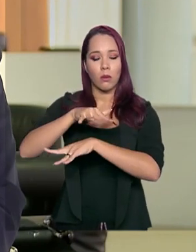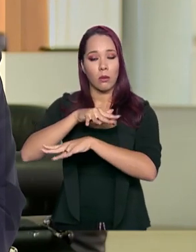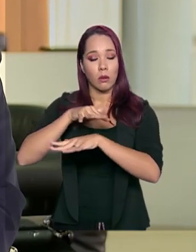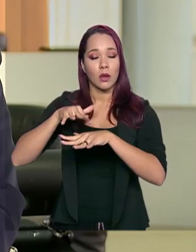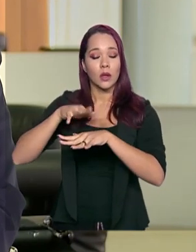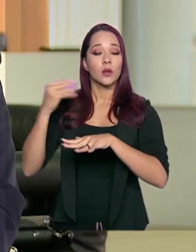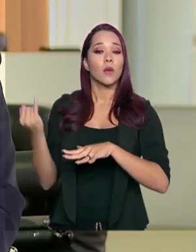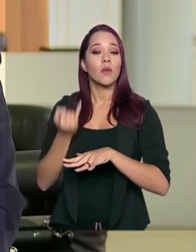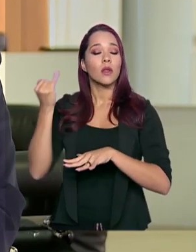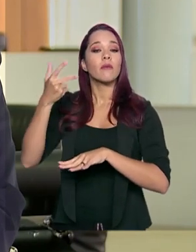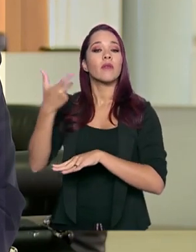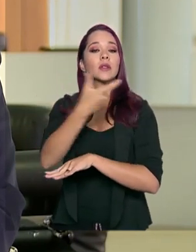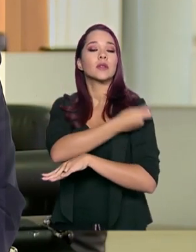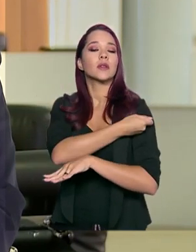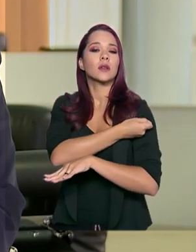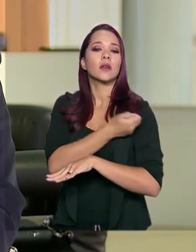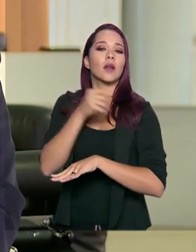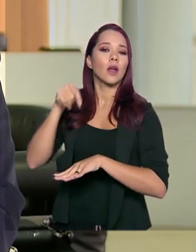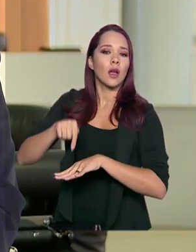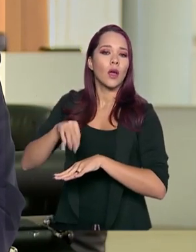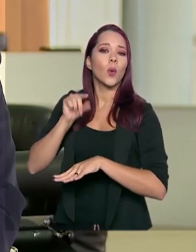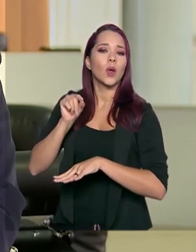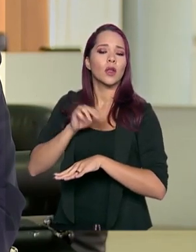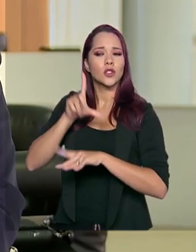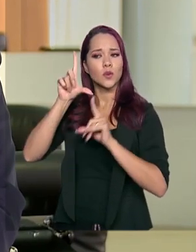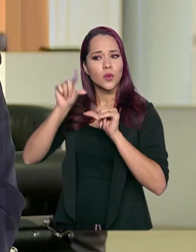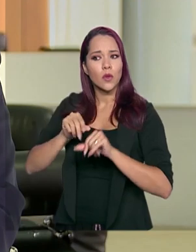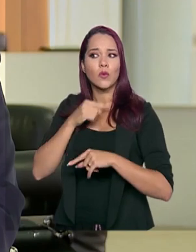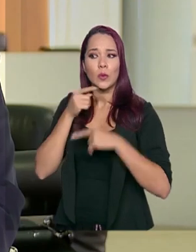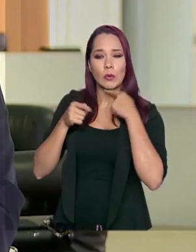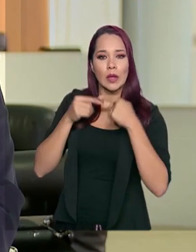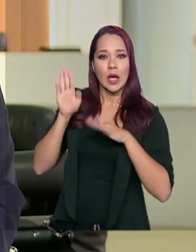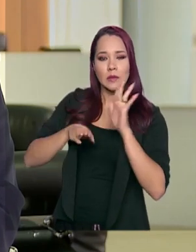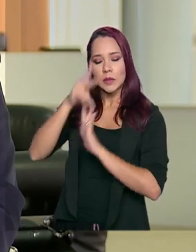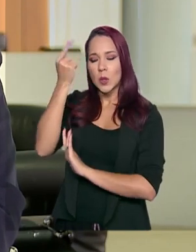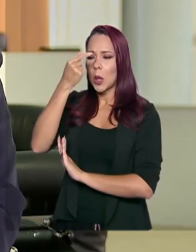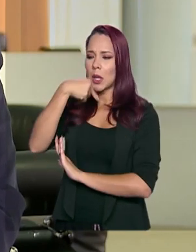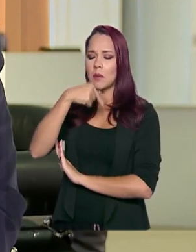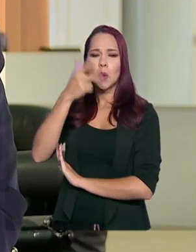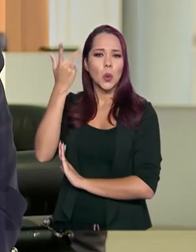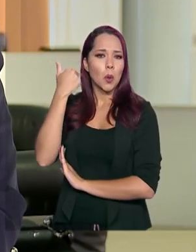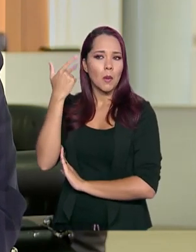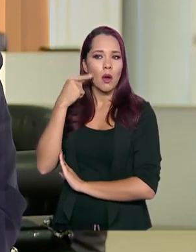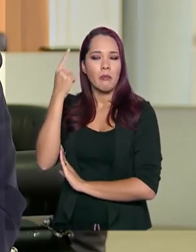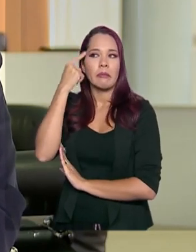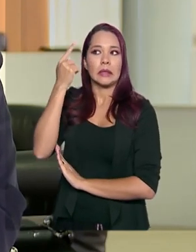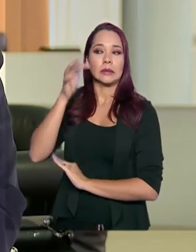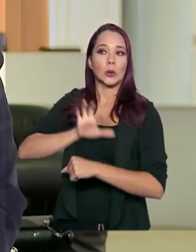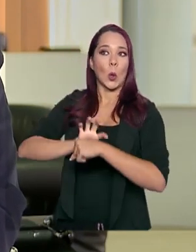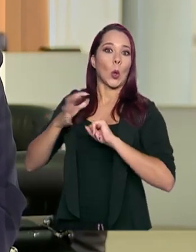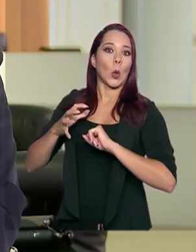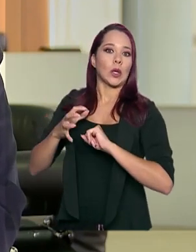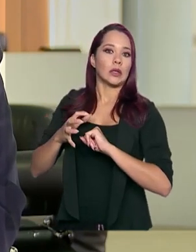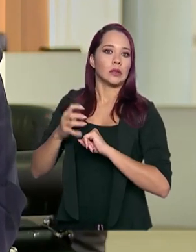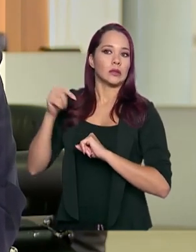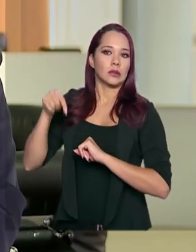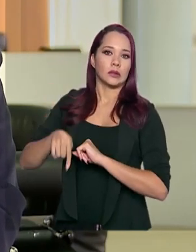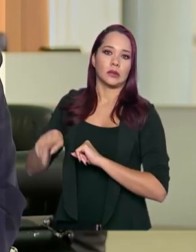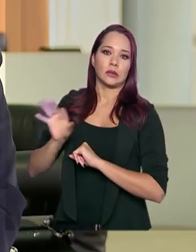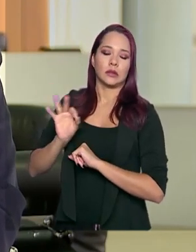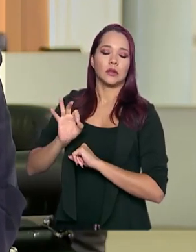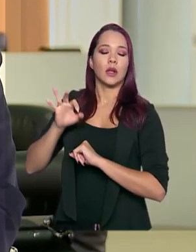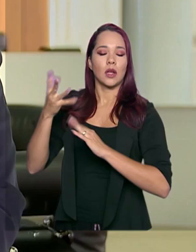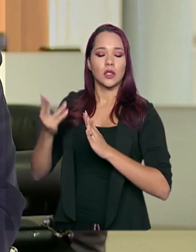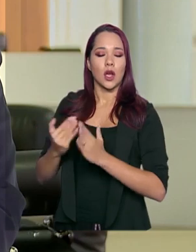importância dessa vacinação é exatamente dirimir dúvidas, que às vezes a pessoa pode estar com uma gripe comum e achar que é o coronavírus. Isso daí, além de